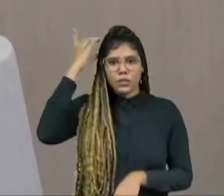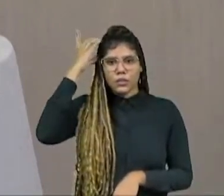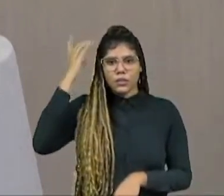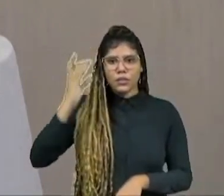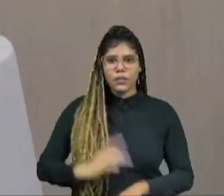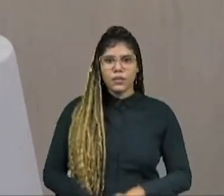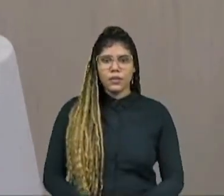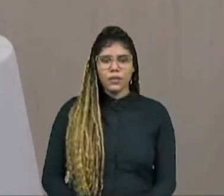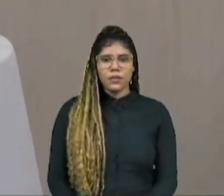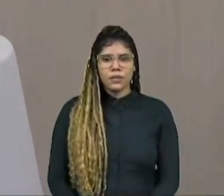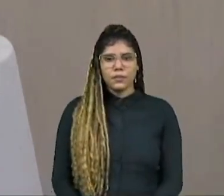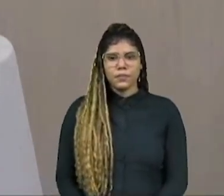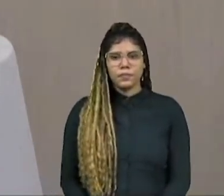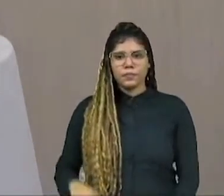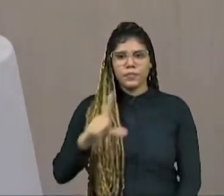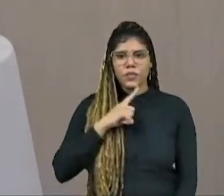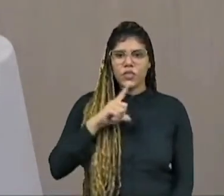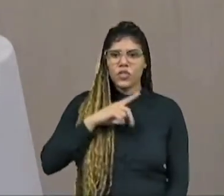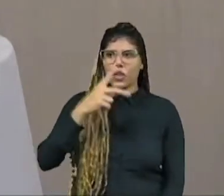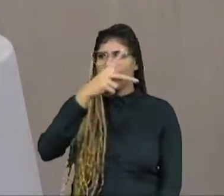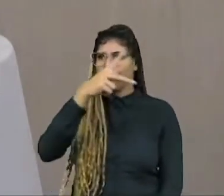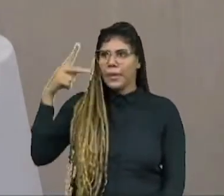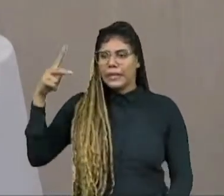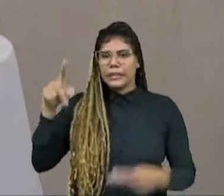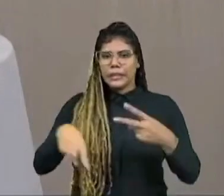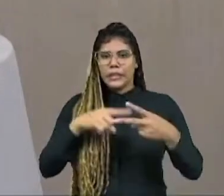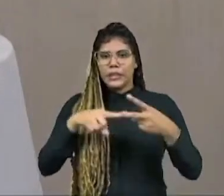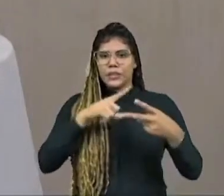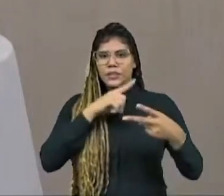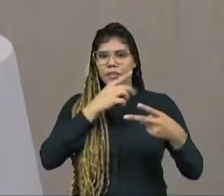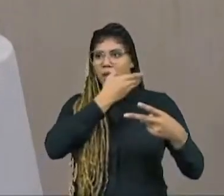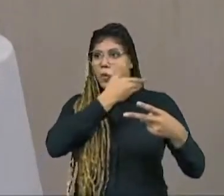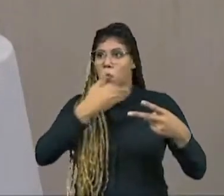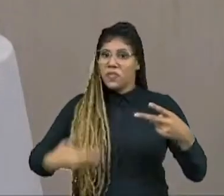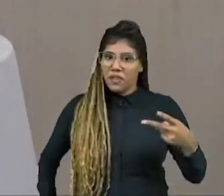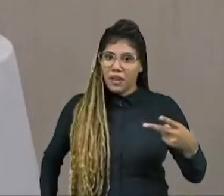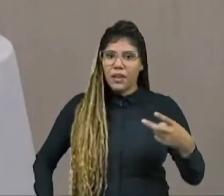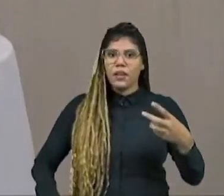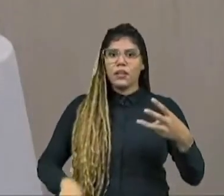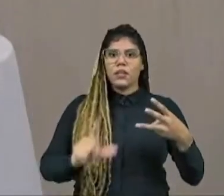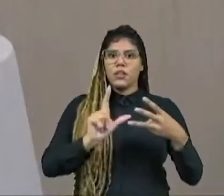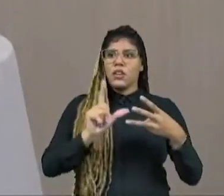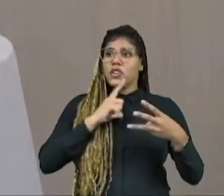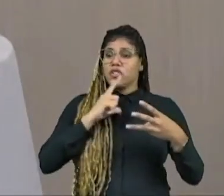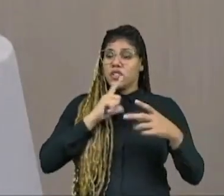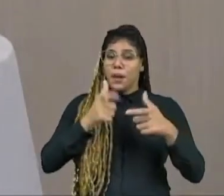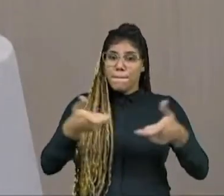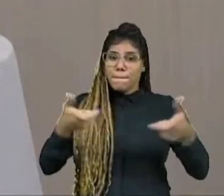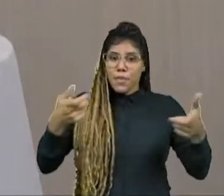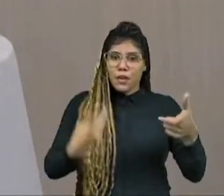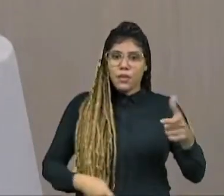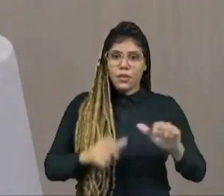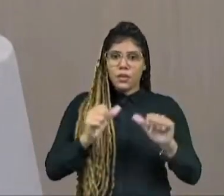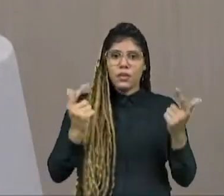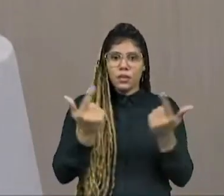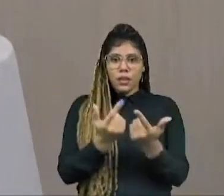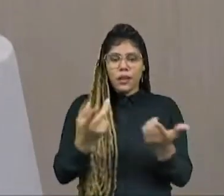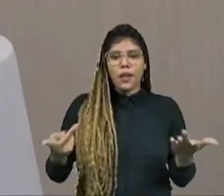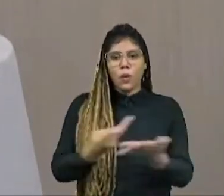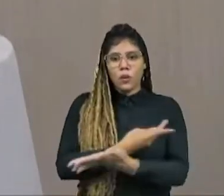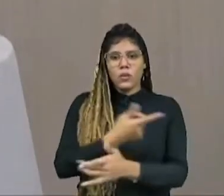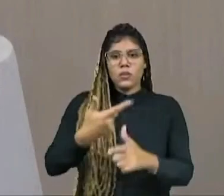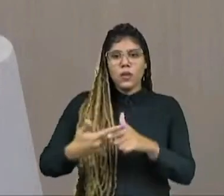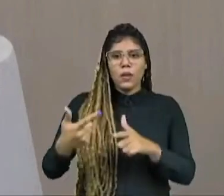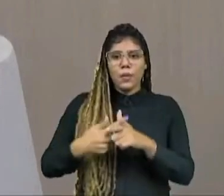Rousseff. Tinha a presidência, tinha o governo, tinha a maioria nessa casa e o piscinão do